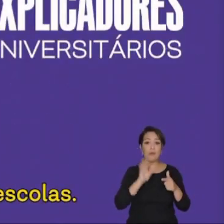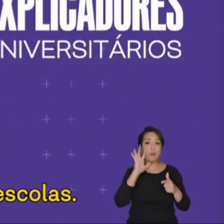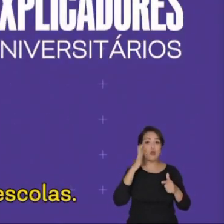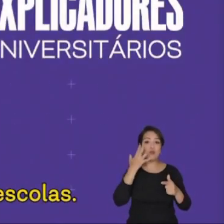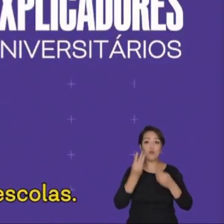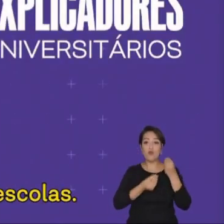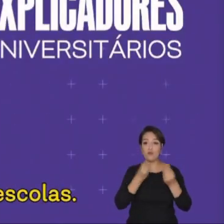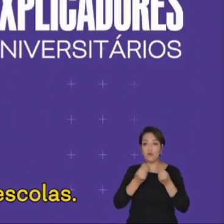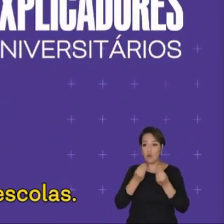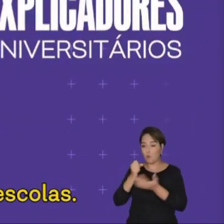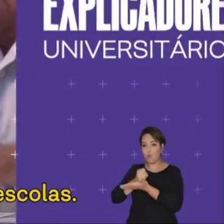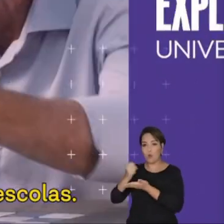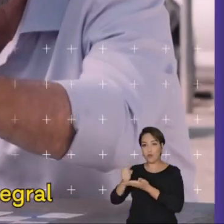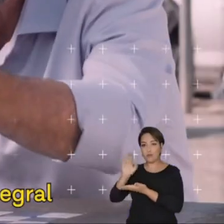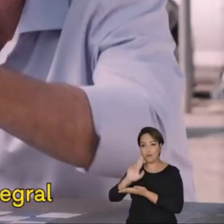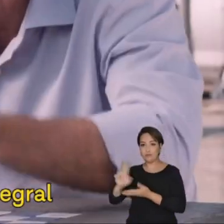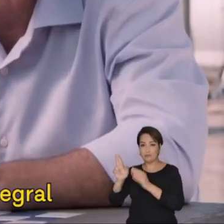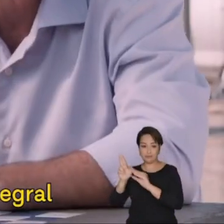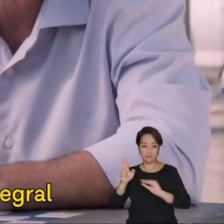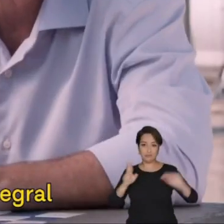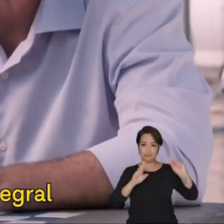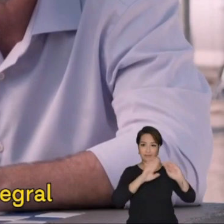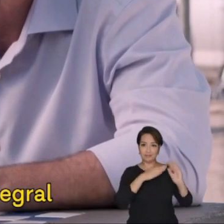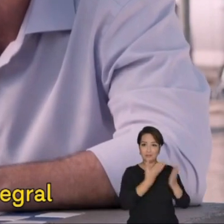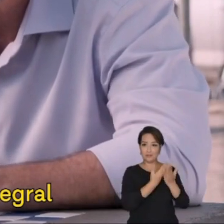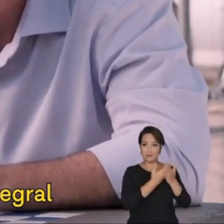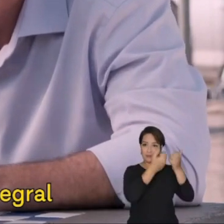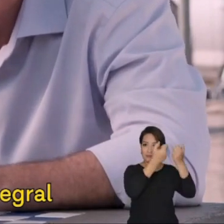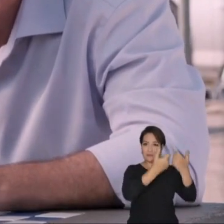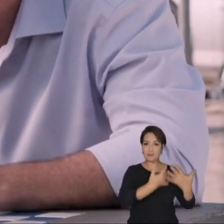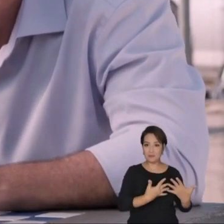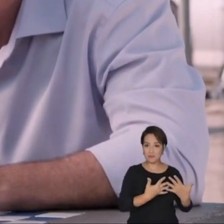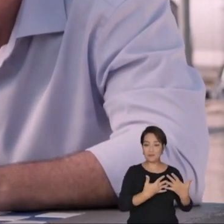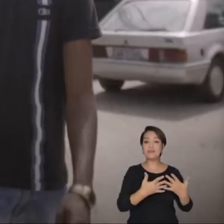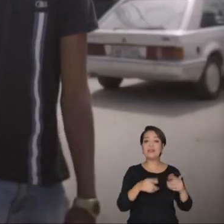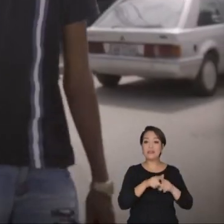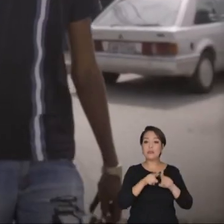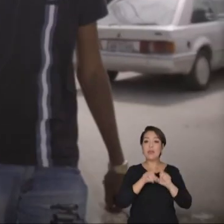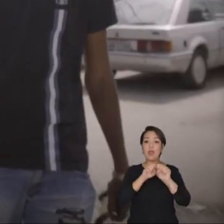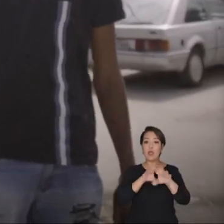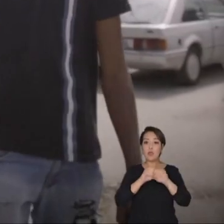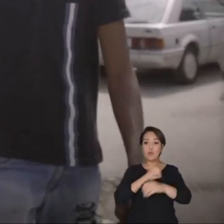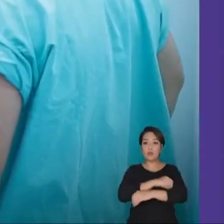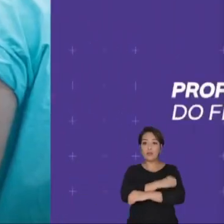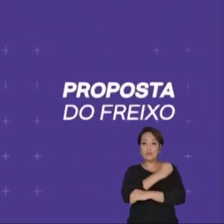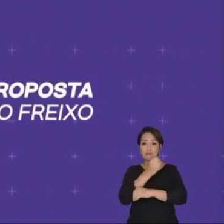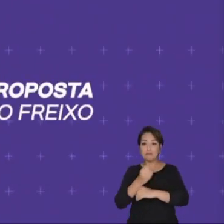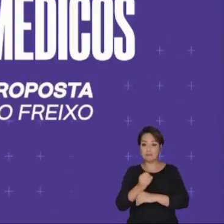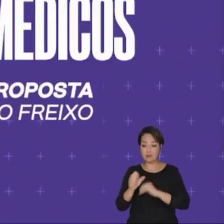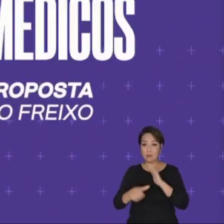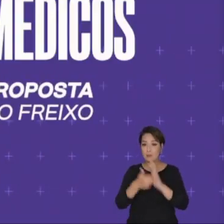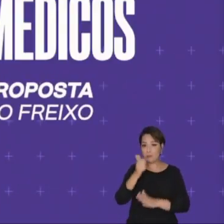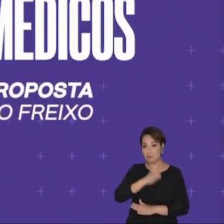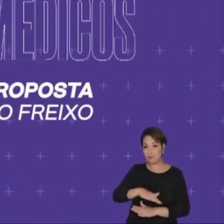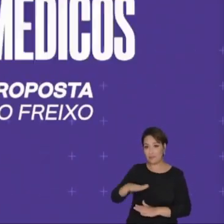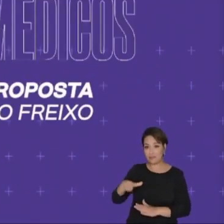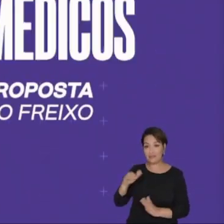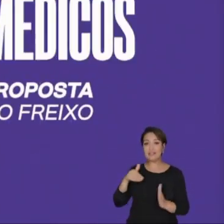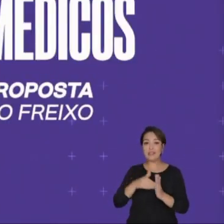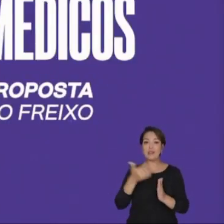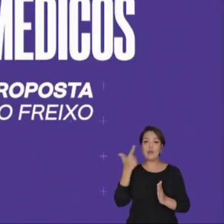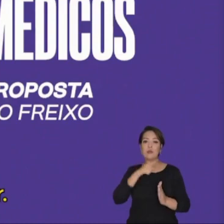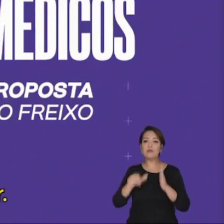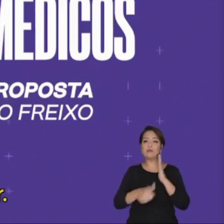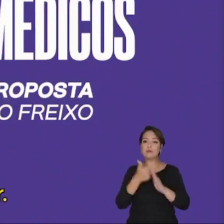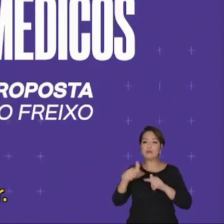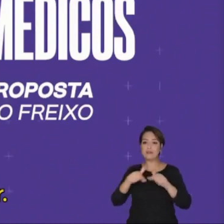trabalhar como explicadores nas escolas. Fazer uma corrente de educação integral da primeira infância até o primeiro emprego. Contratar 3 mil